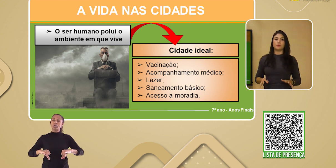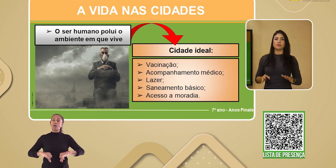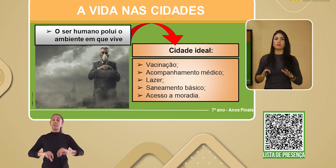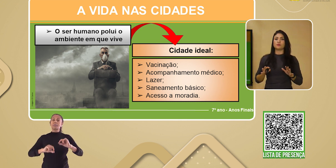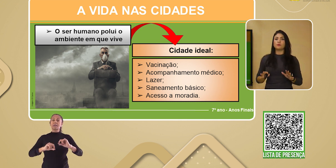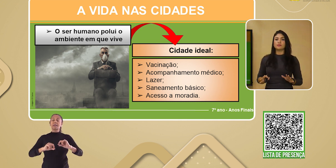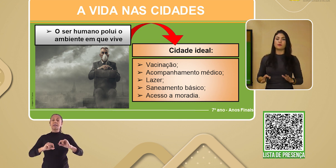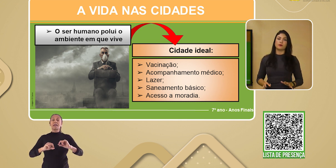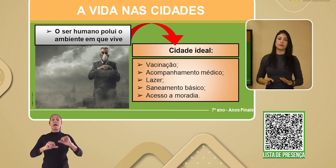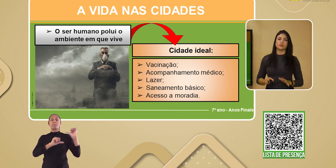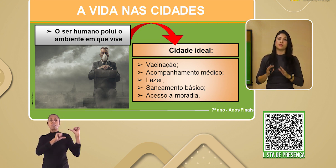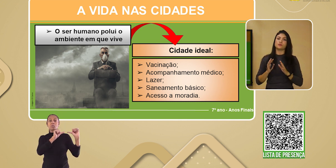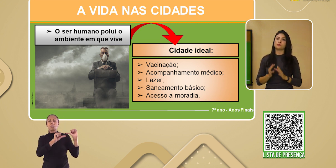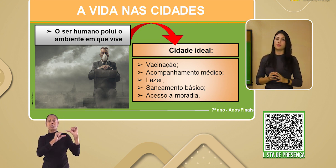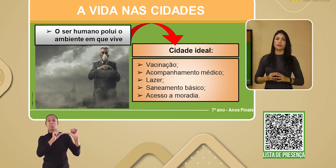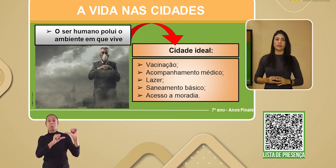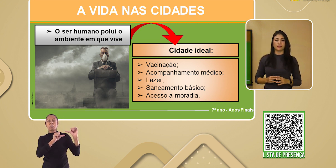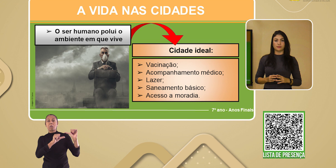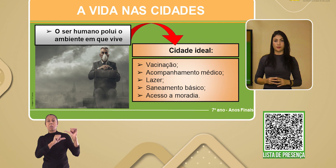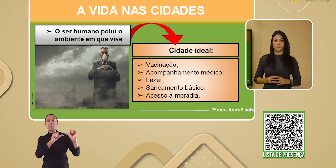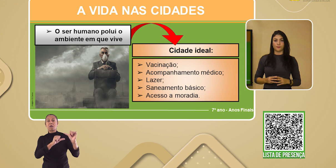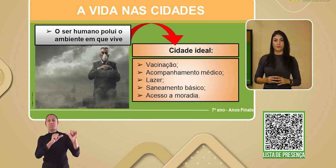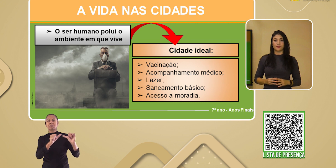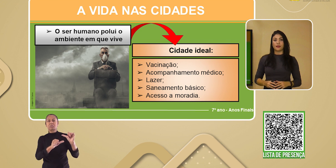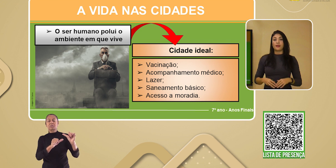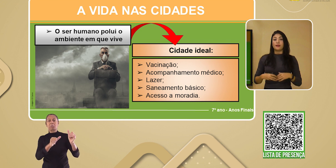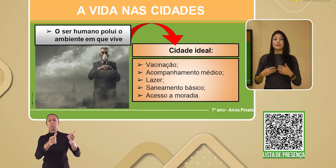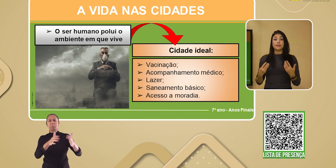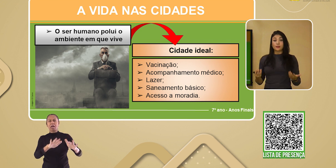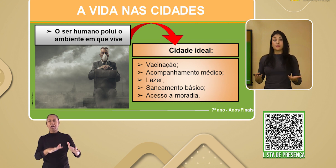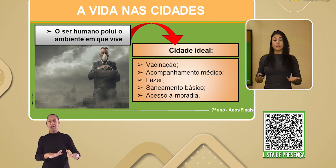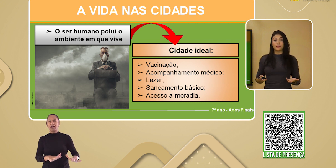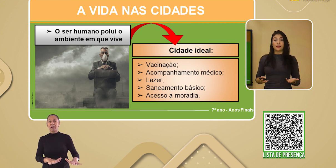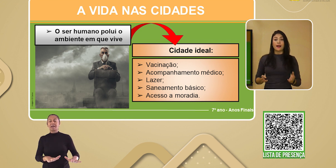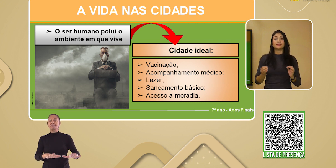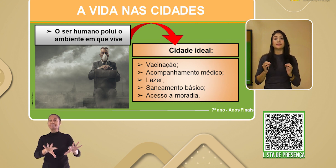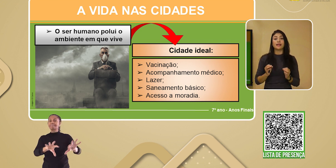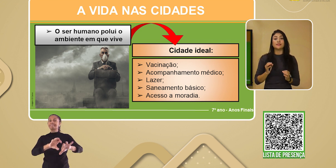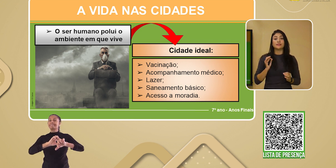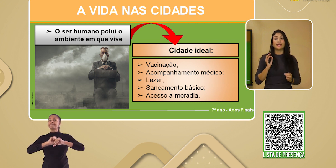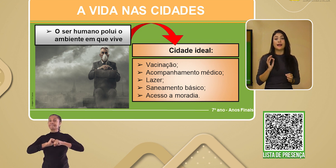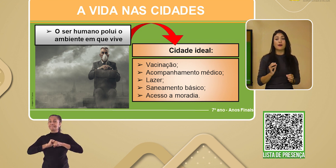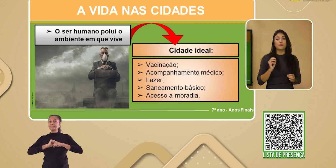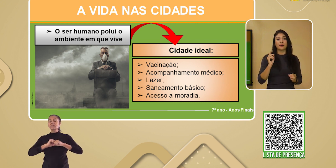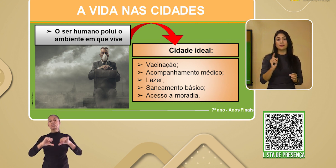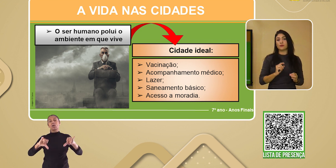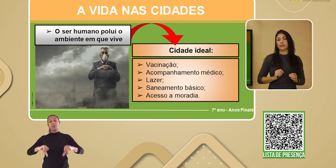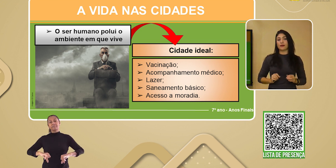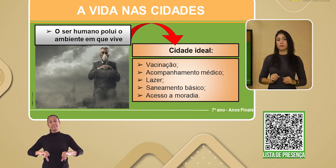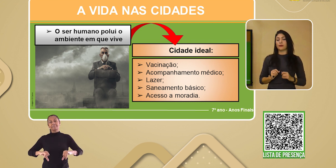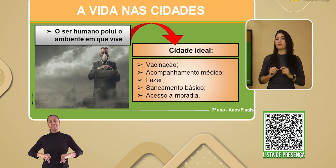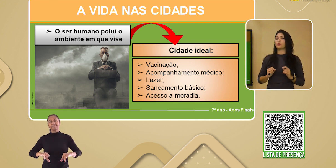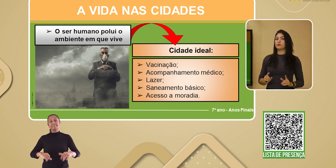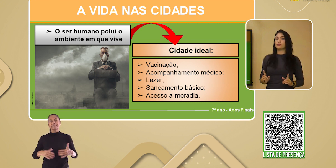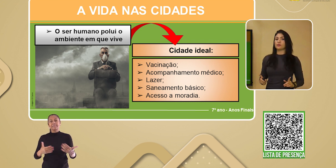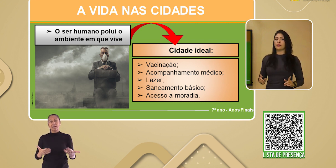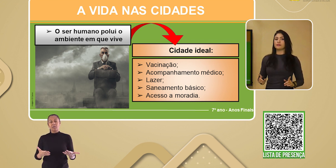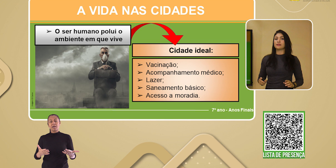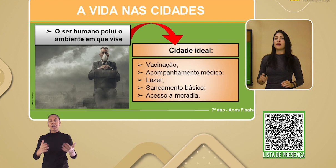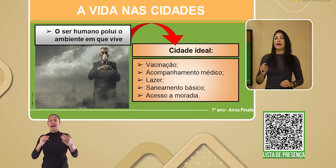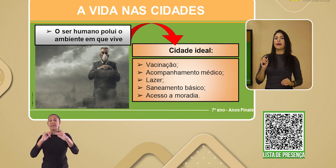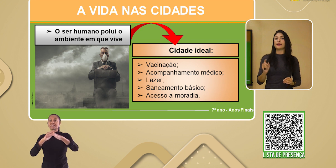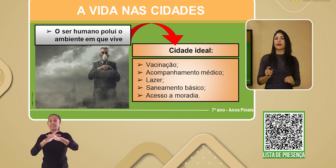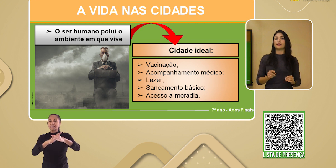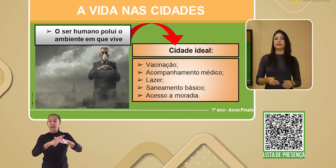sofremos as consequências de sua degradação. Sendo assim, a cidade ideal e mais saudável para todos